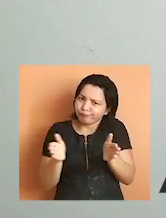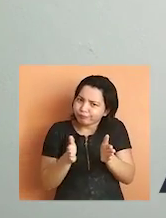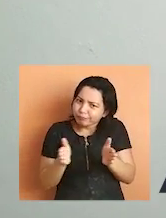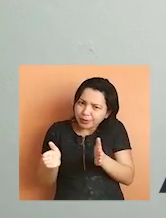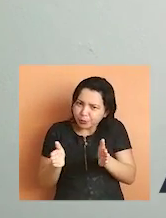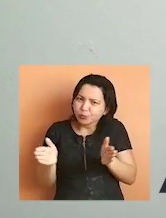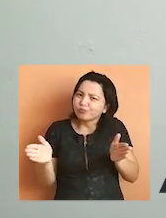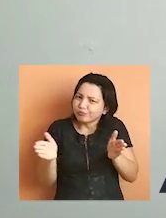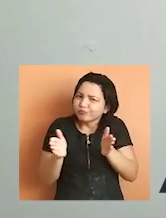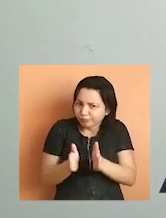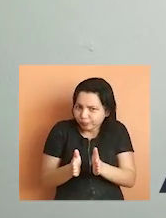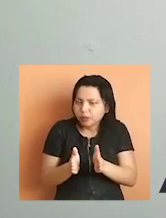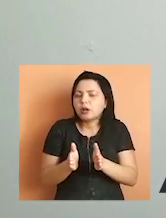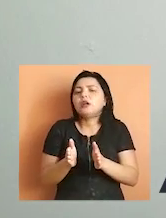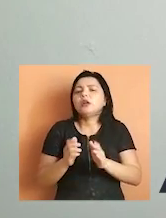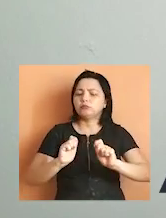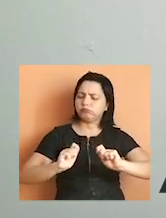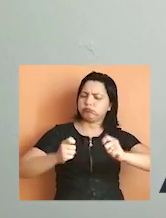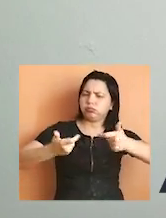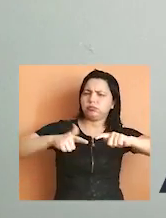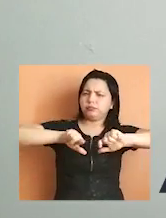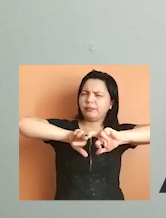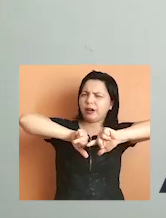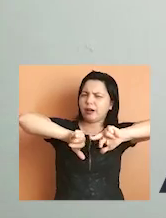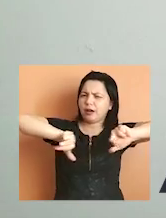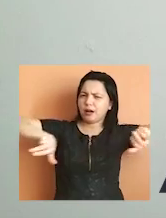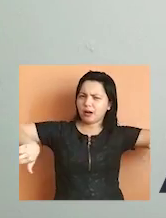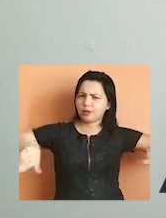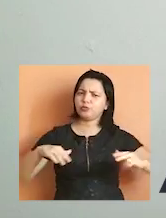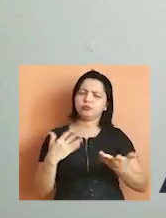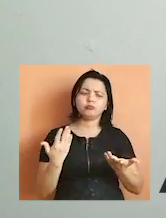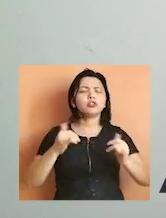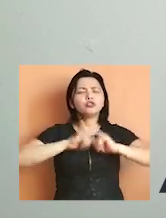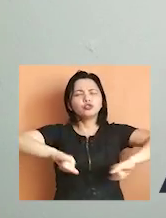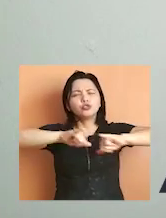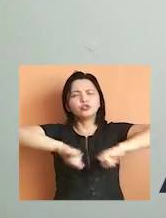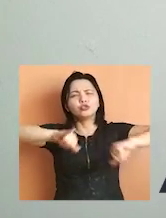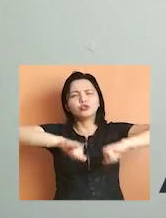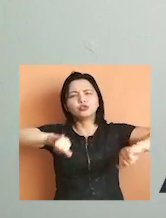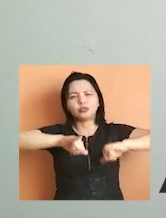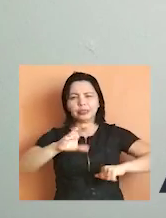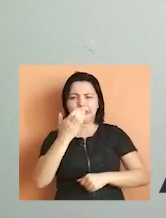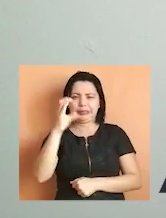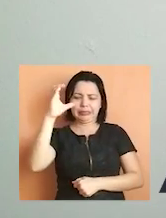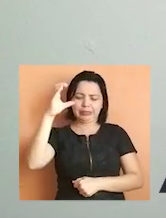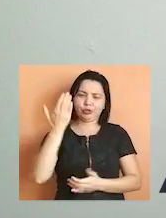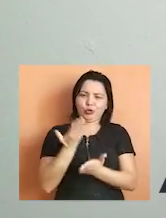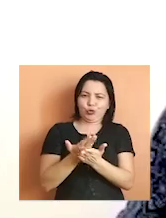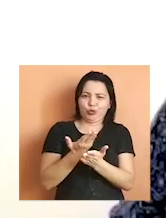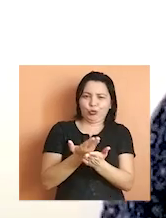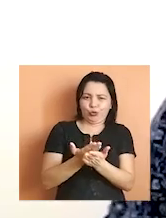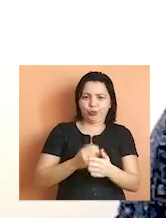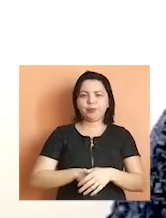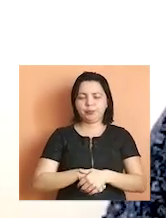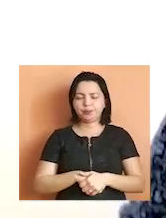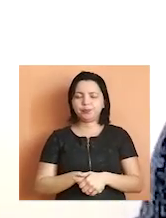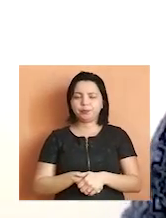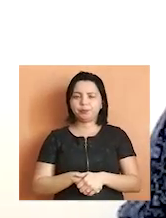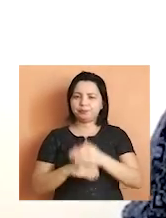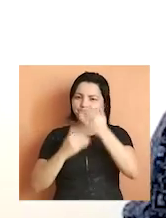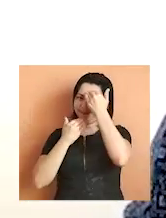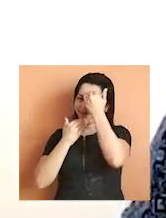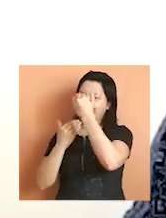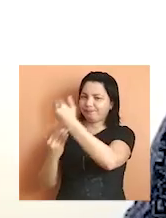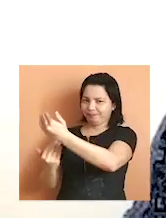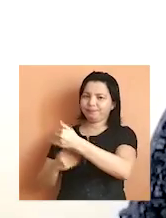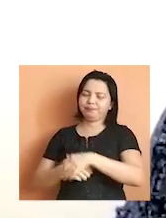-graduação e promove ações de educação e divulgação científica de diversas áreas do conhecimento. Muito obrigada pelas